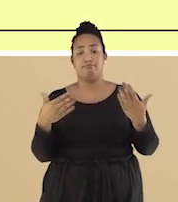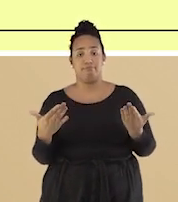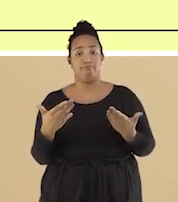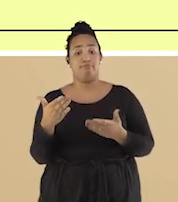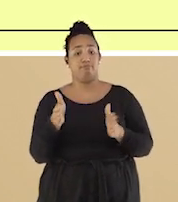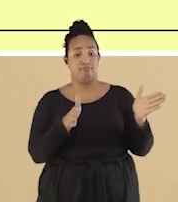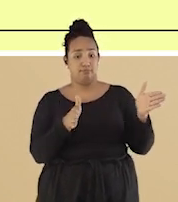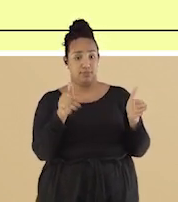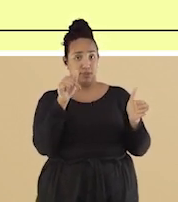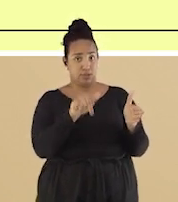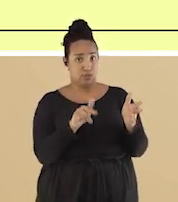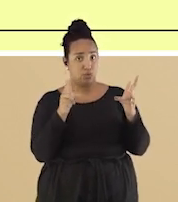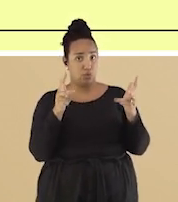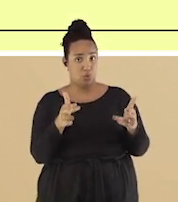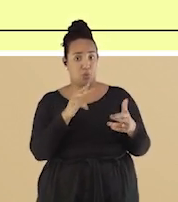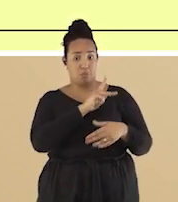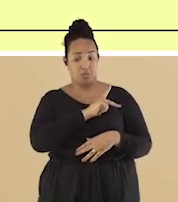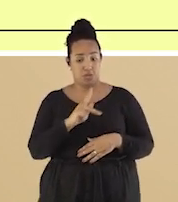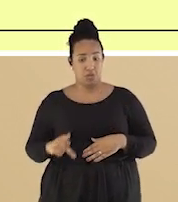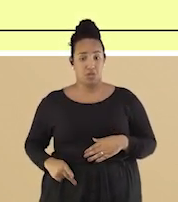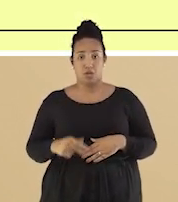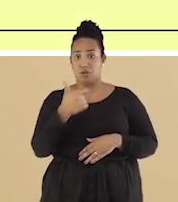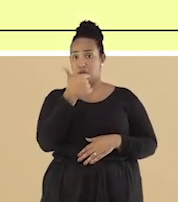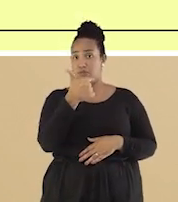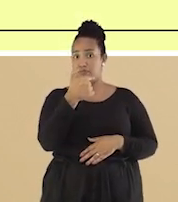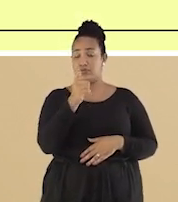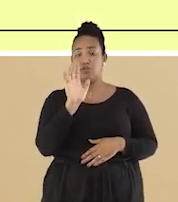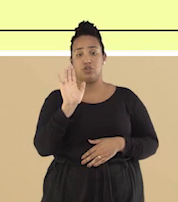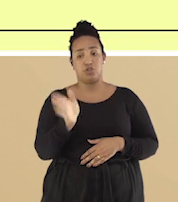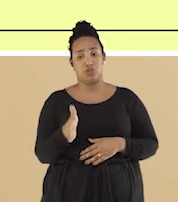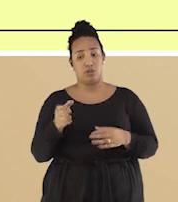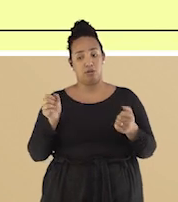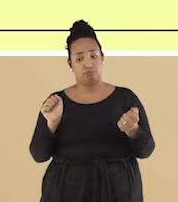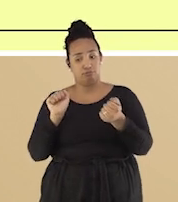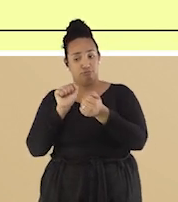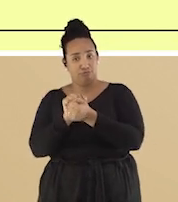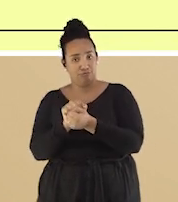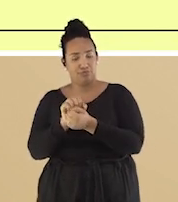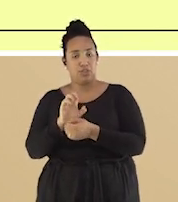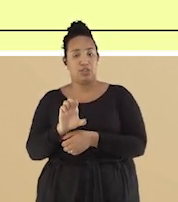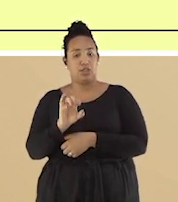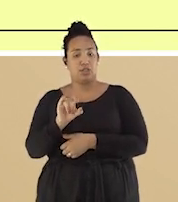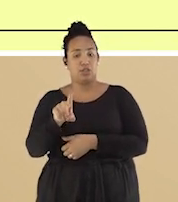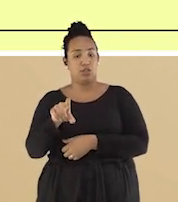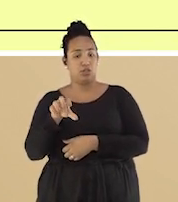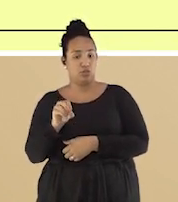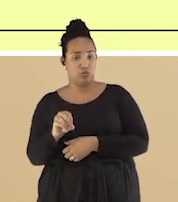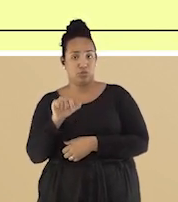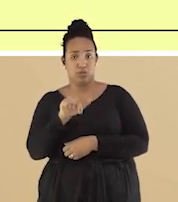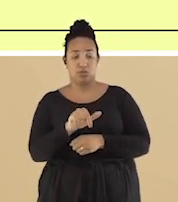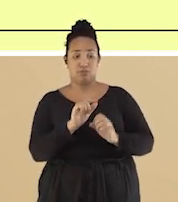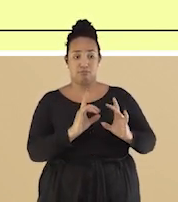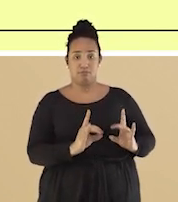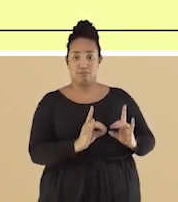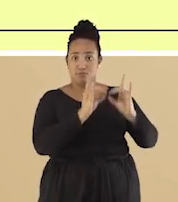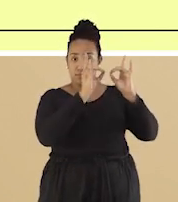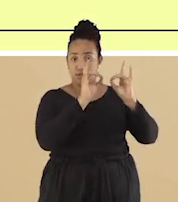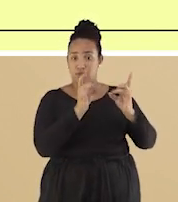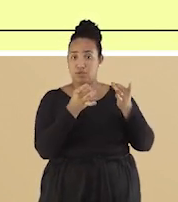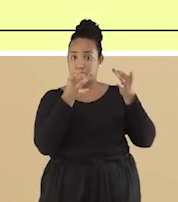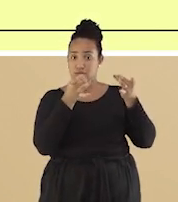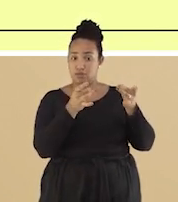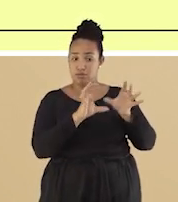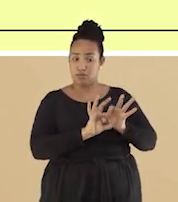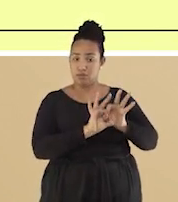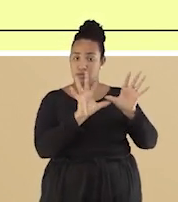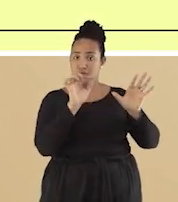Vargas, que já havia se decidido a lutar do lado do eixo, concedeu o prédio ocupado do Clube Germânia para que fosse a